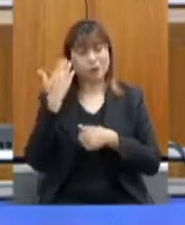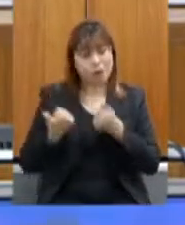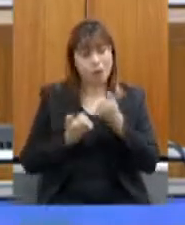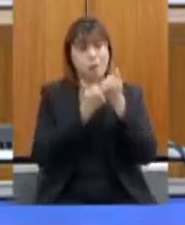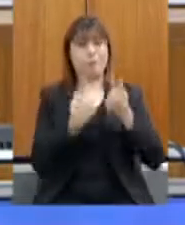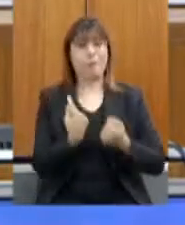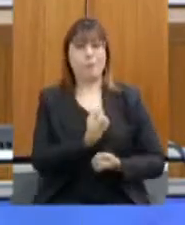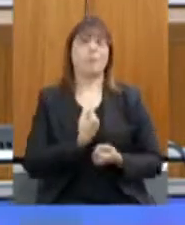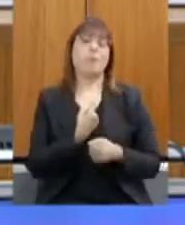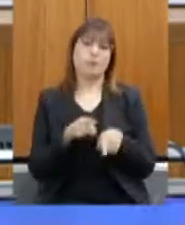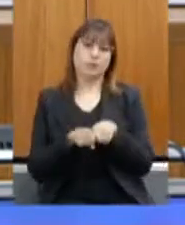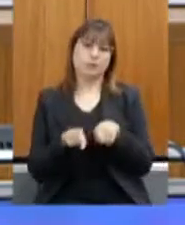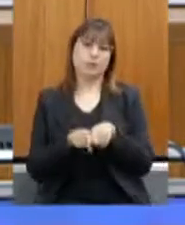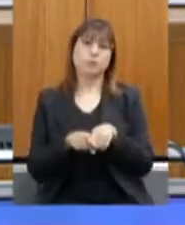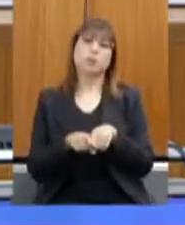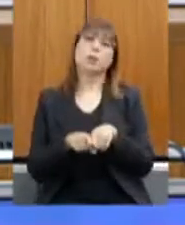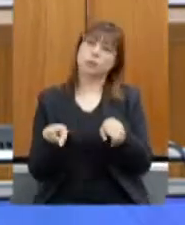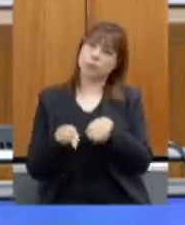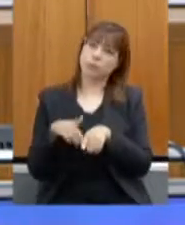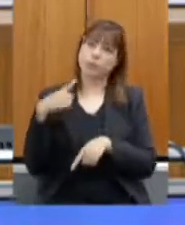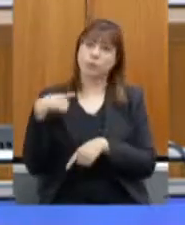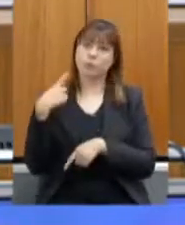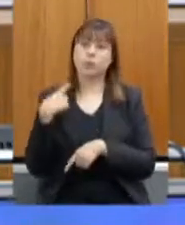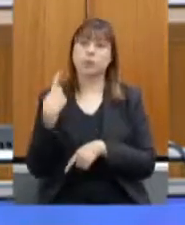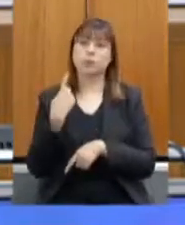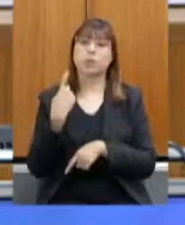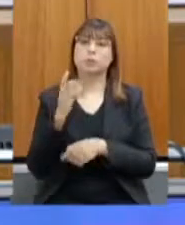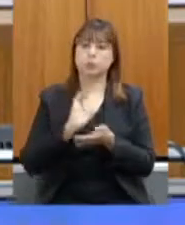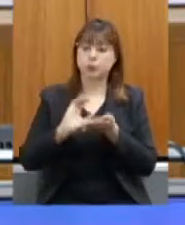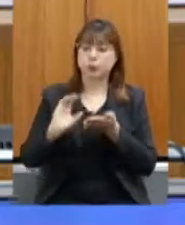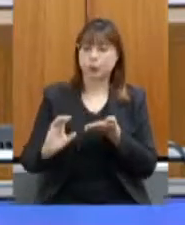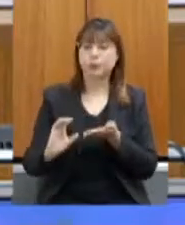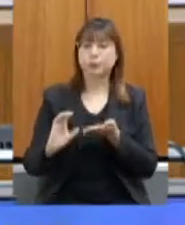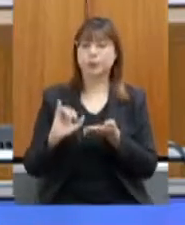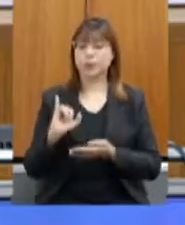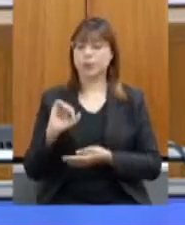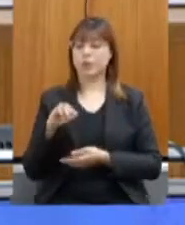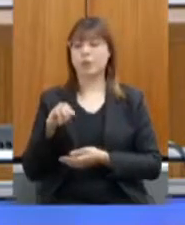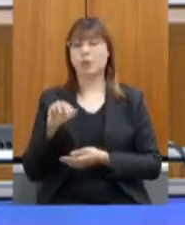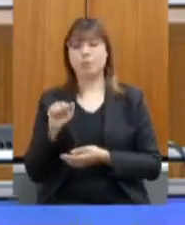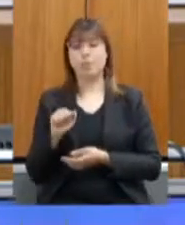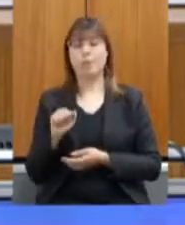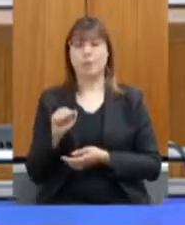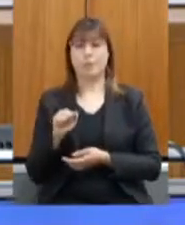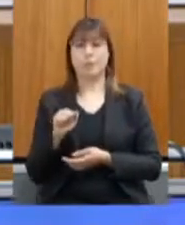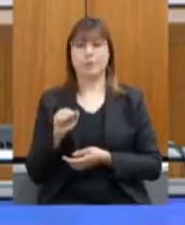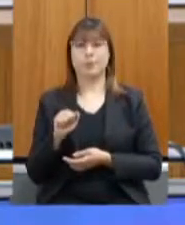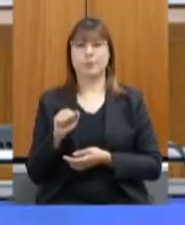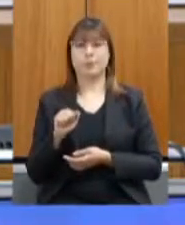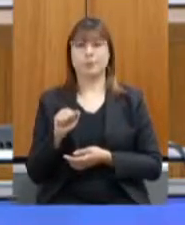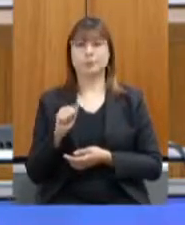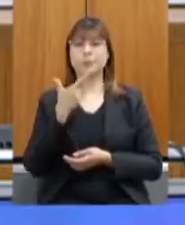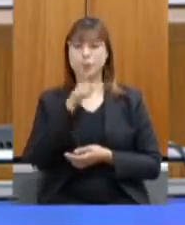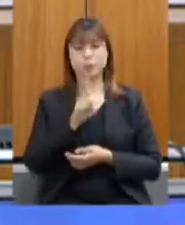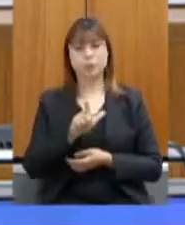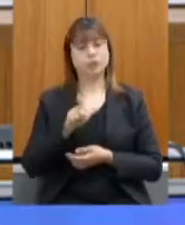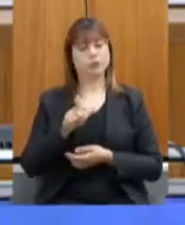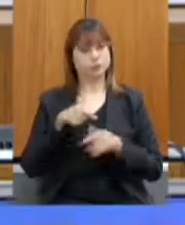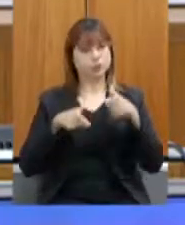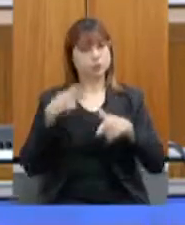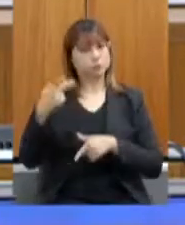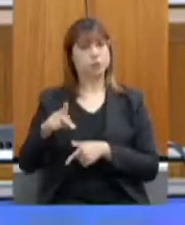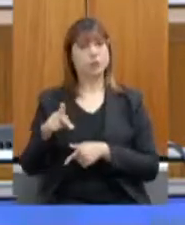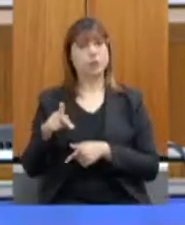os deputados também com recursos para que o IMA possa, então, realizar o trabalho. Quando as pessoas